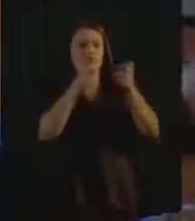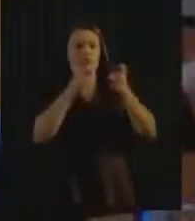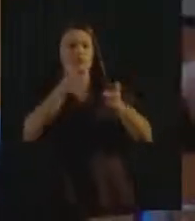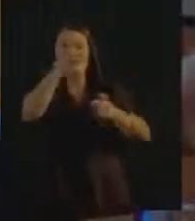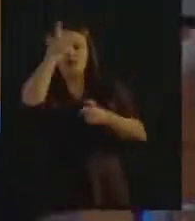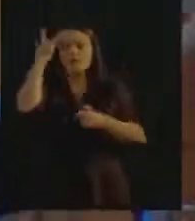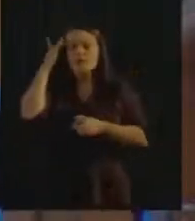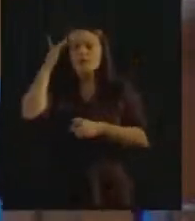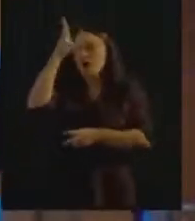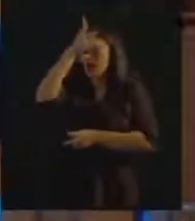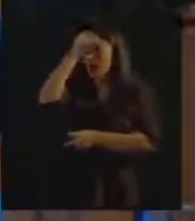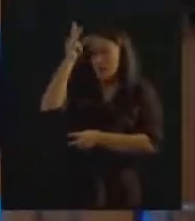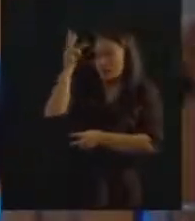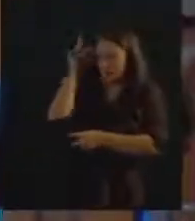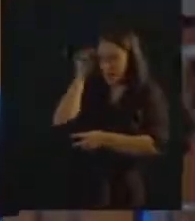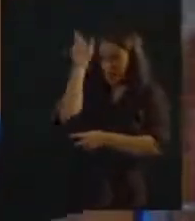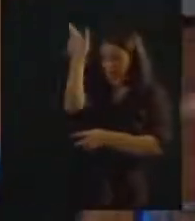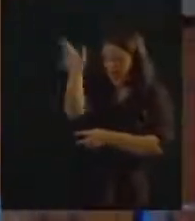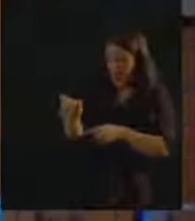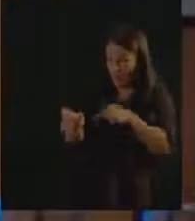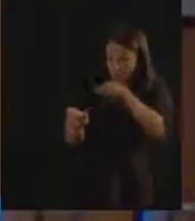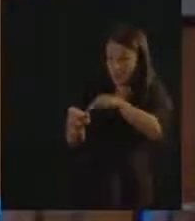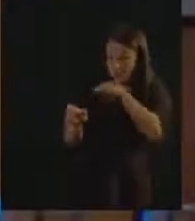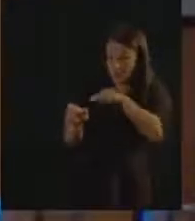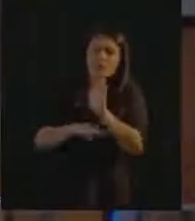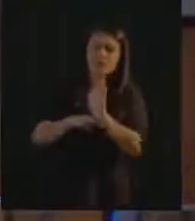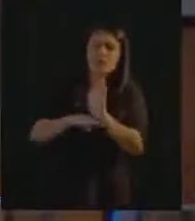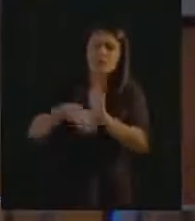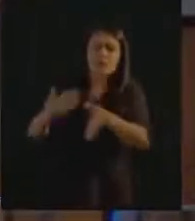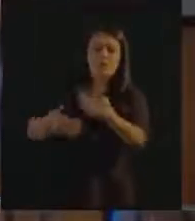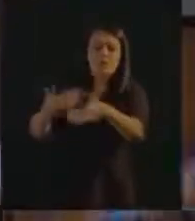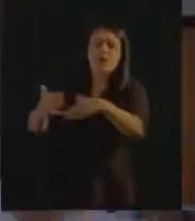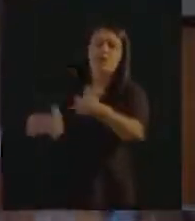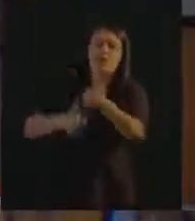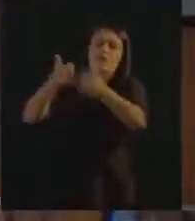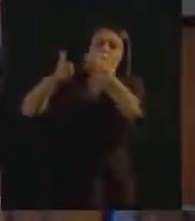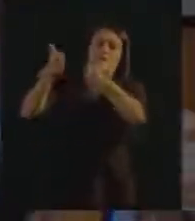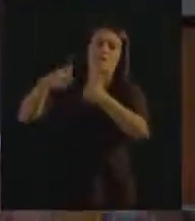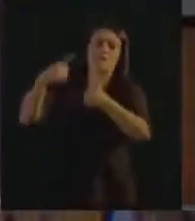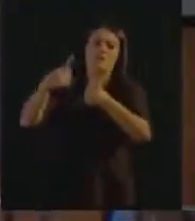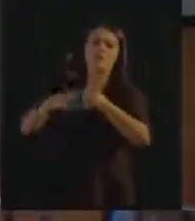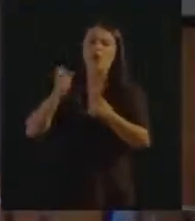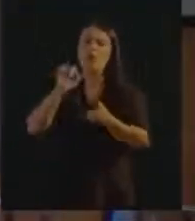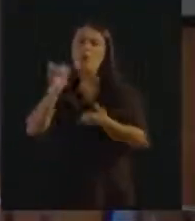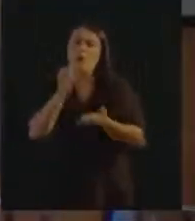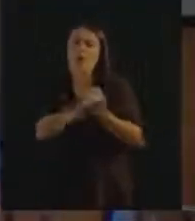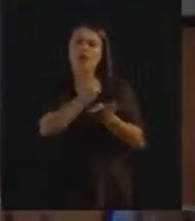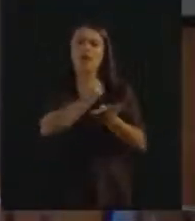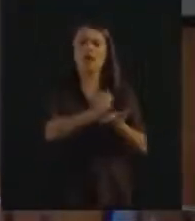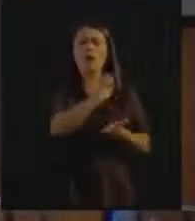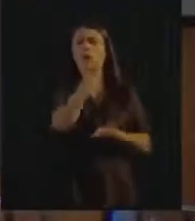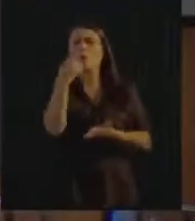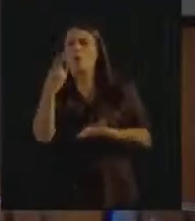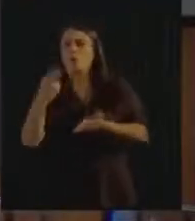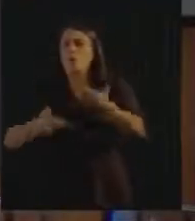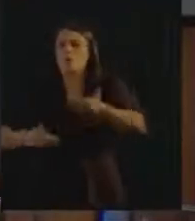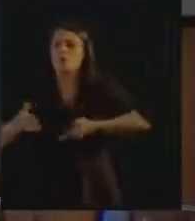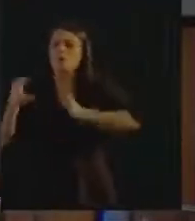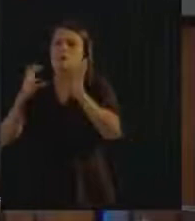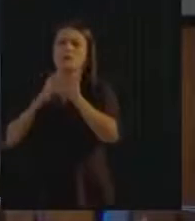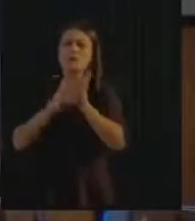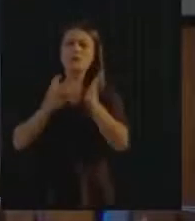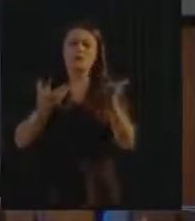pela gestão de resíduos é o prefeito Jean Loureiro, julgamento e execução, seja com contratos, seja com servidores